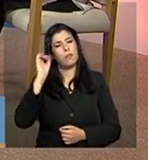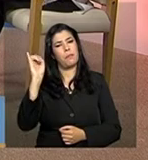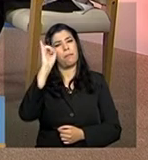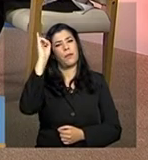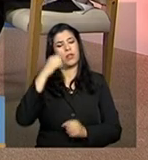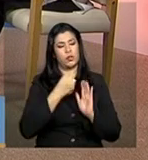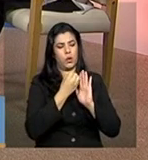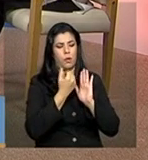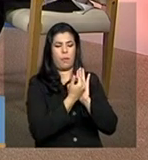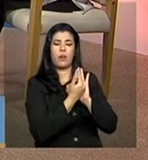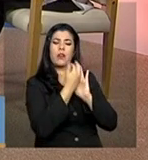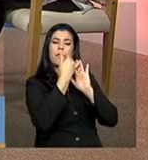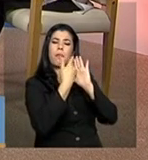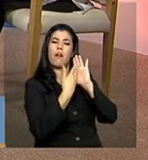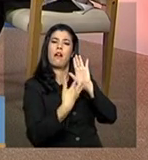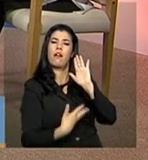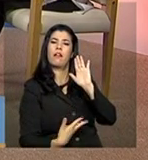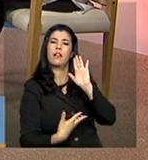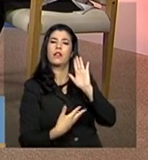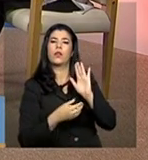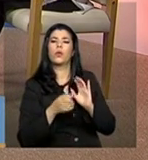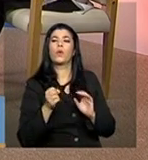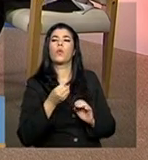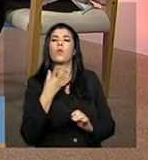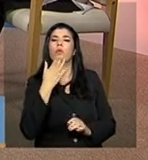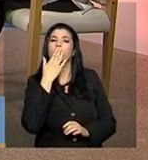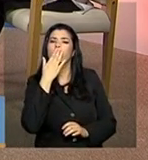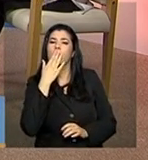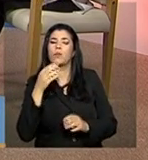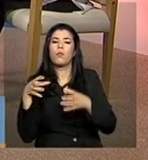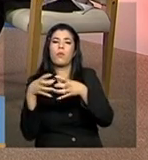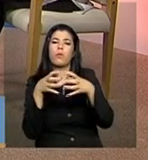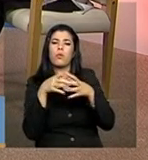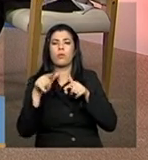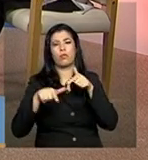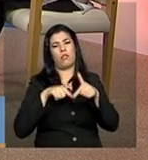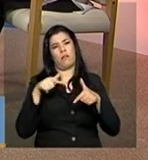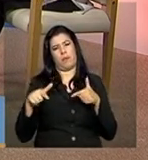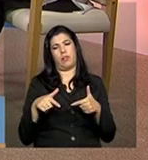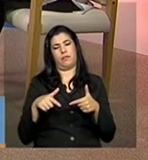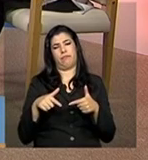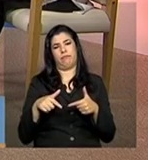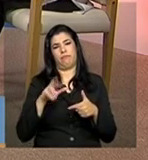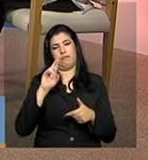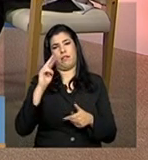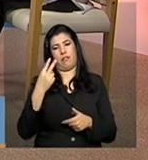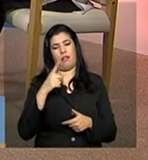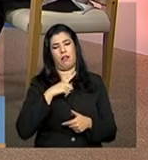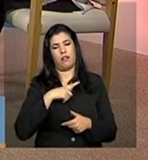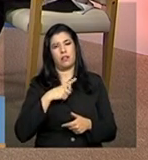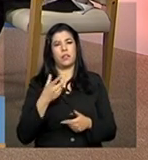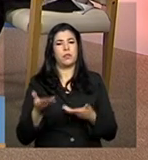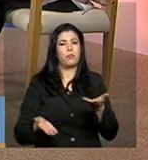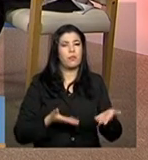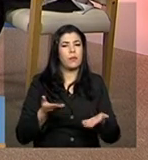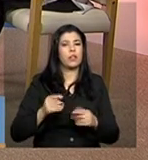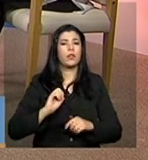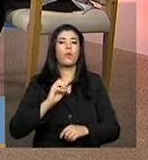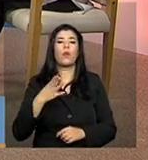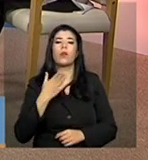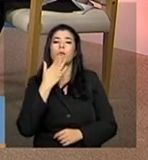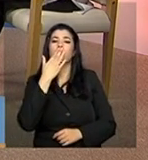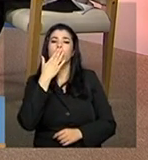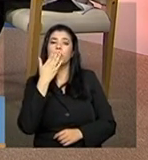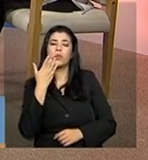detalhe quais são os recursos humanos, então toda a equipe de trabalhadores que está envolvida com aquele serviço, qual a infraestrutura,